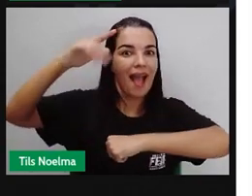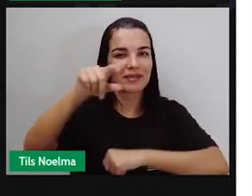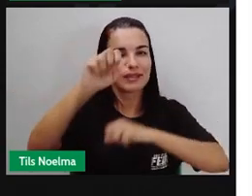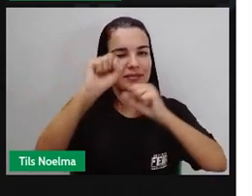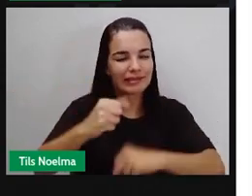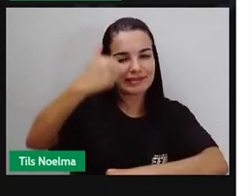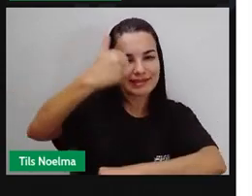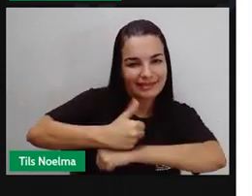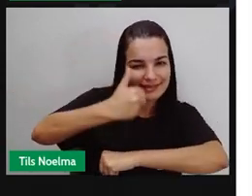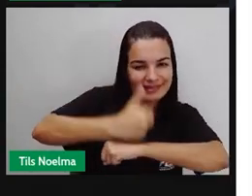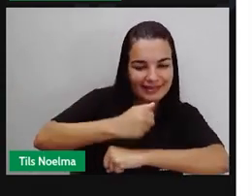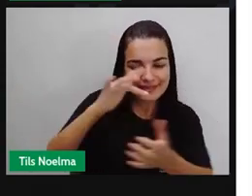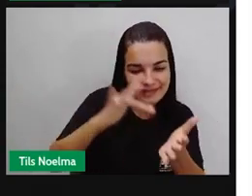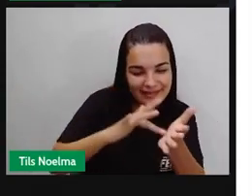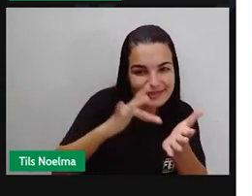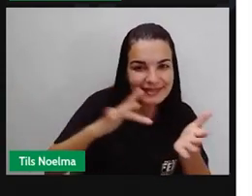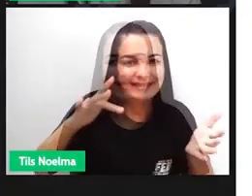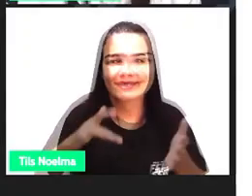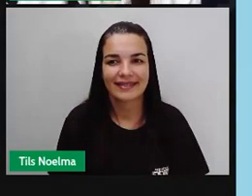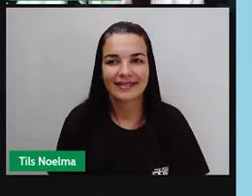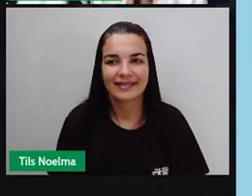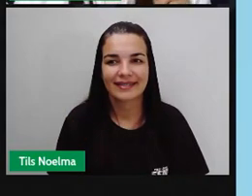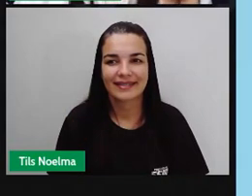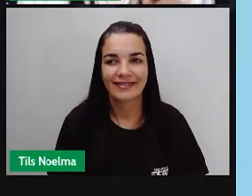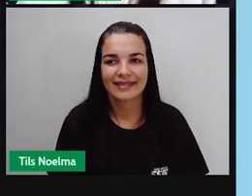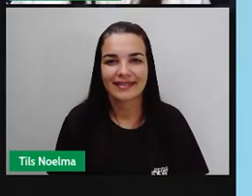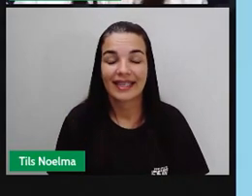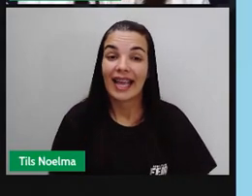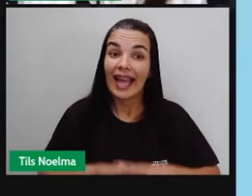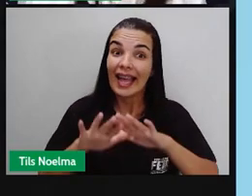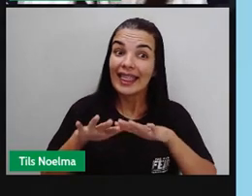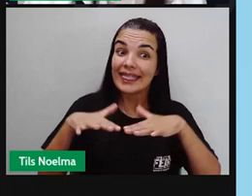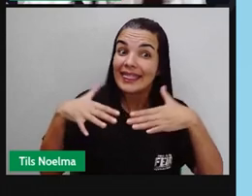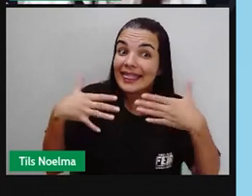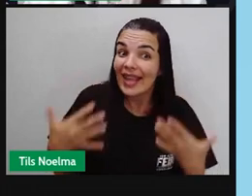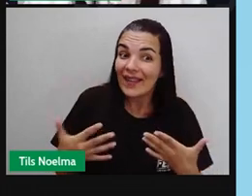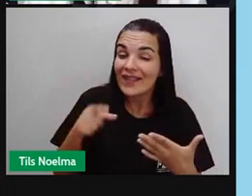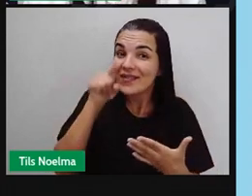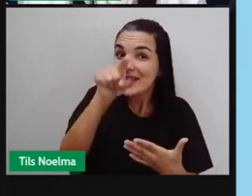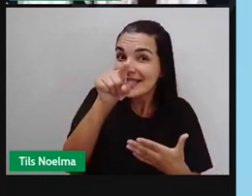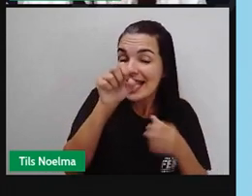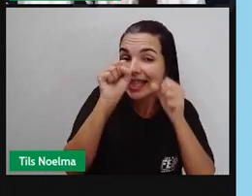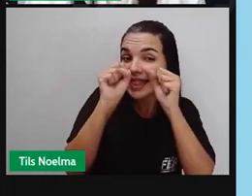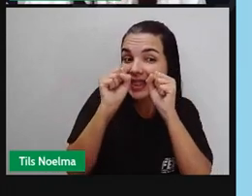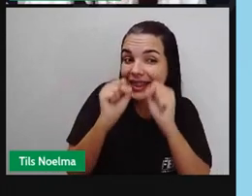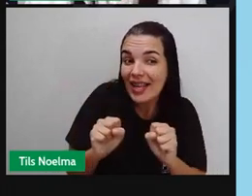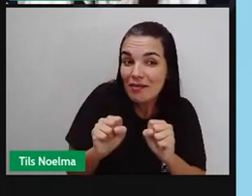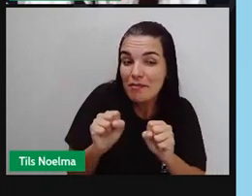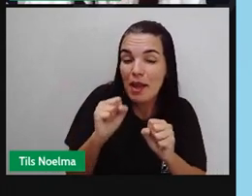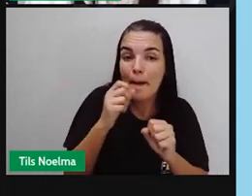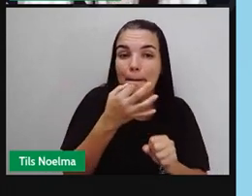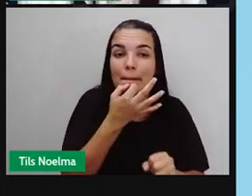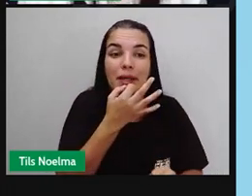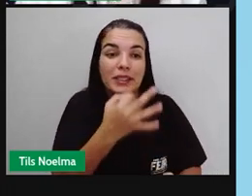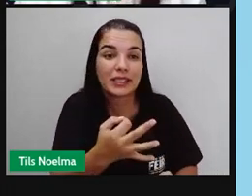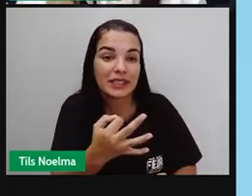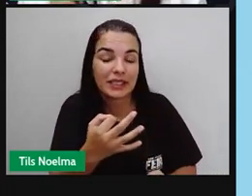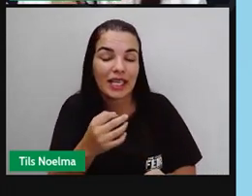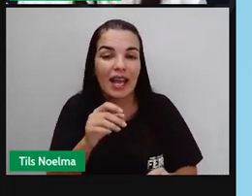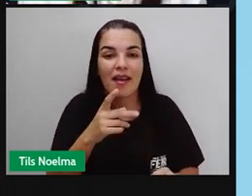like e se inscrever nesse canal. Que tal você também fazer a sua indicação literária?